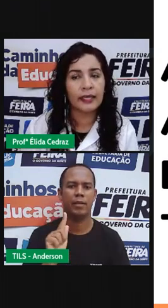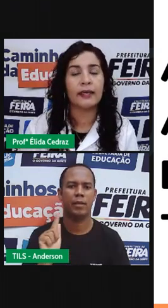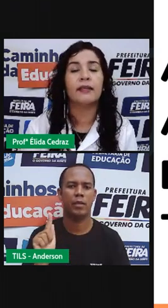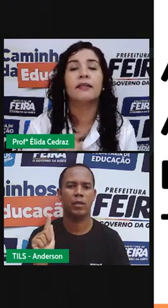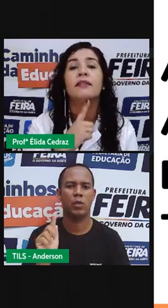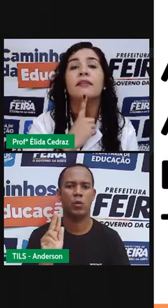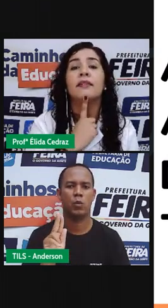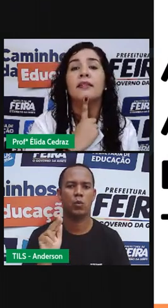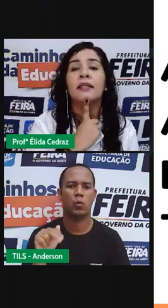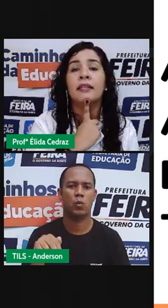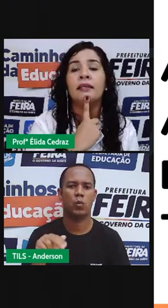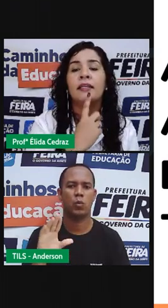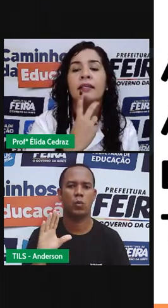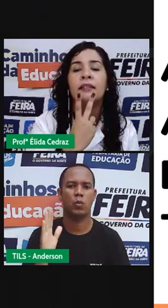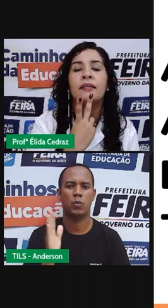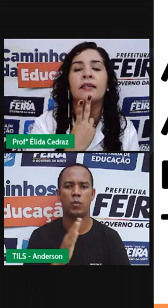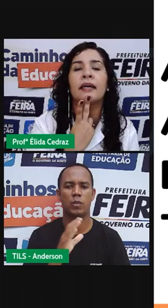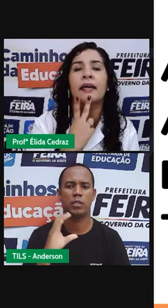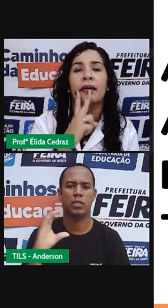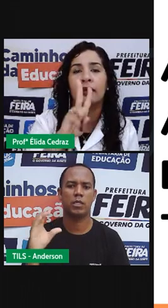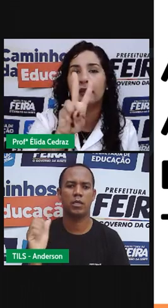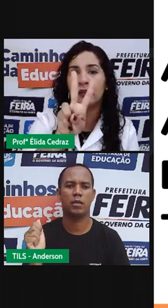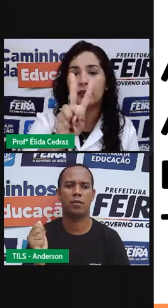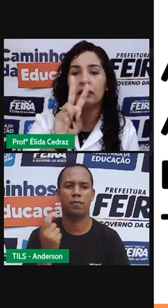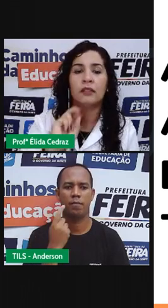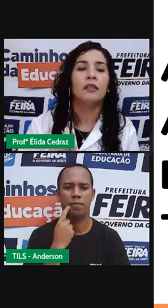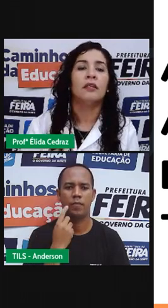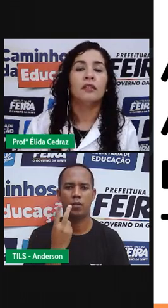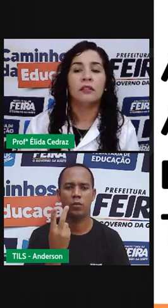Ango. Ango. Ango.